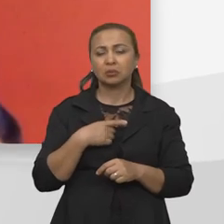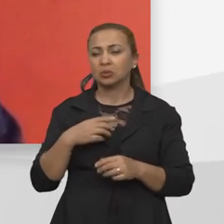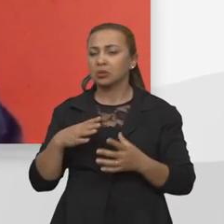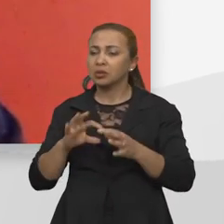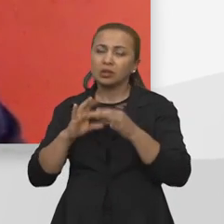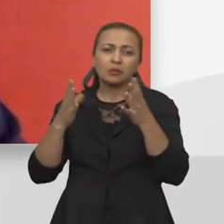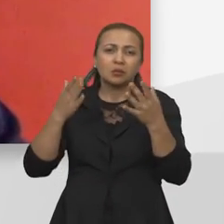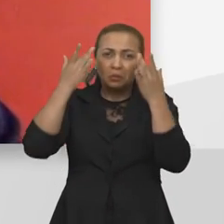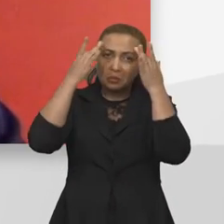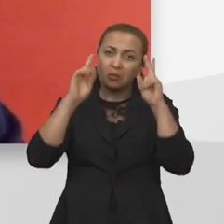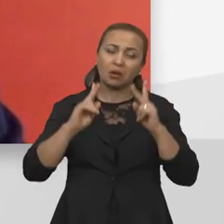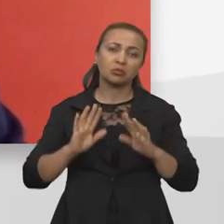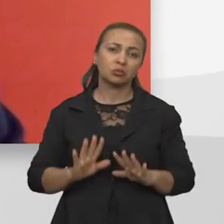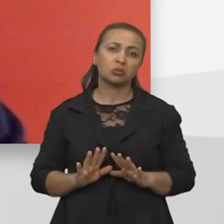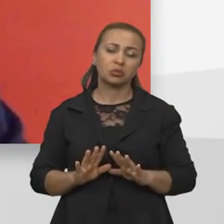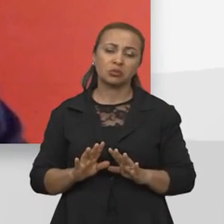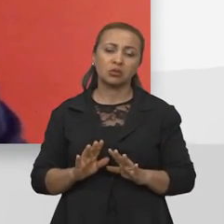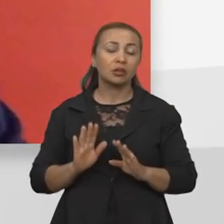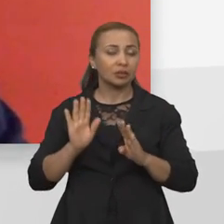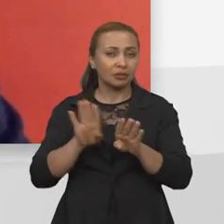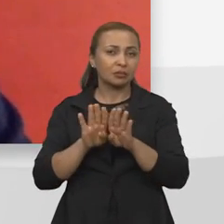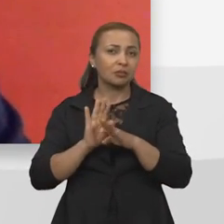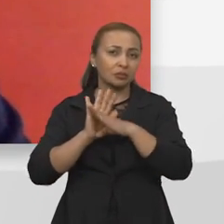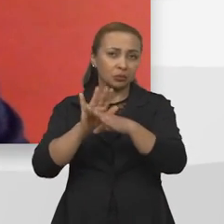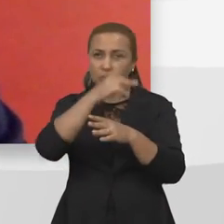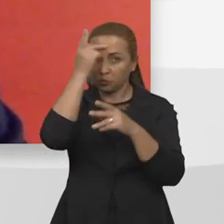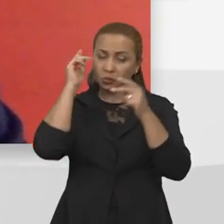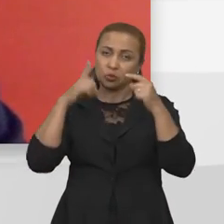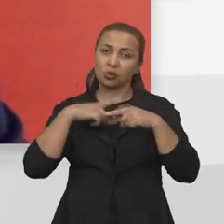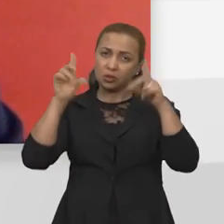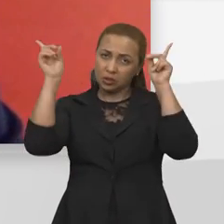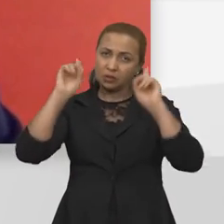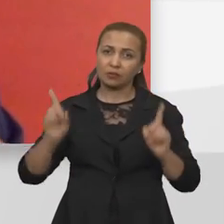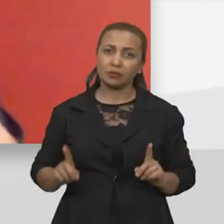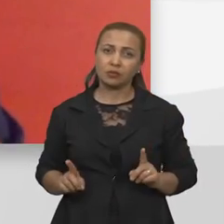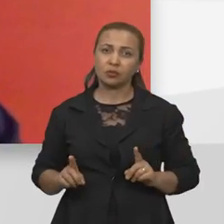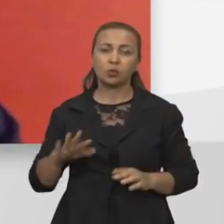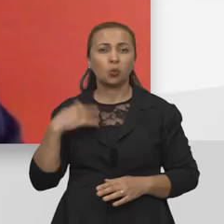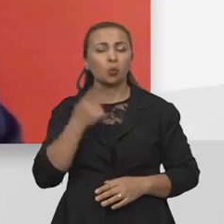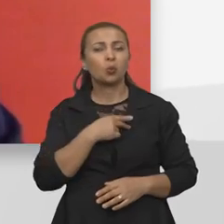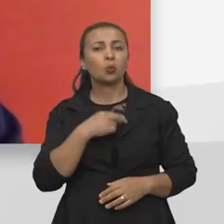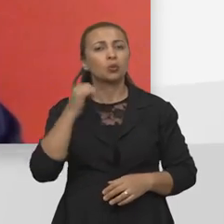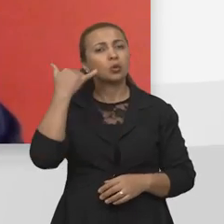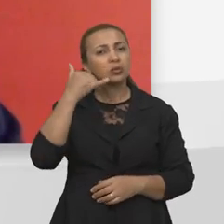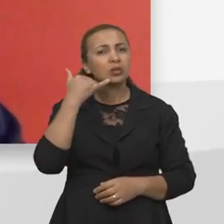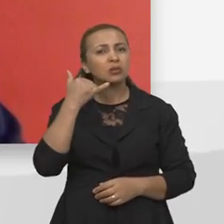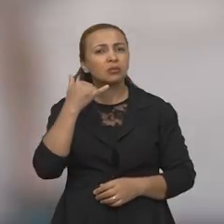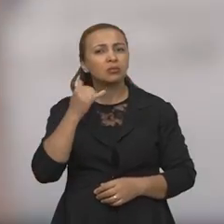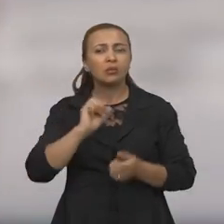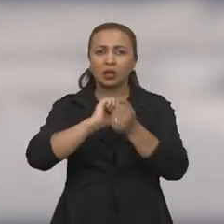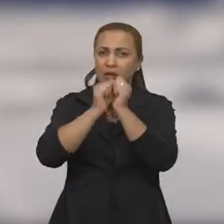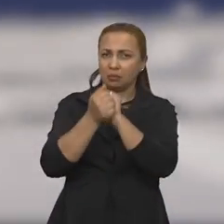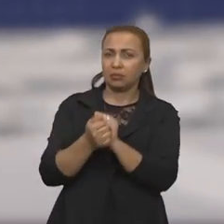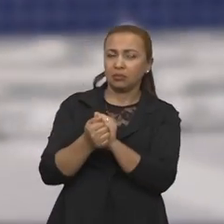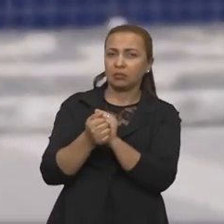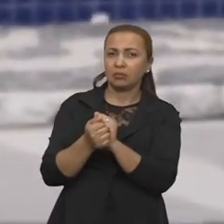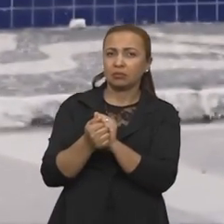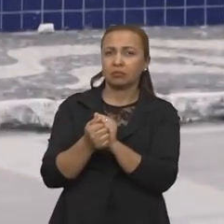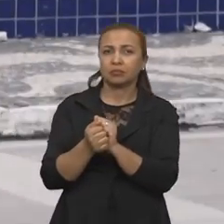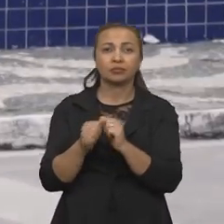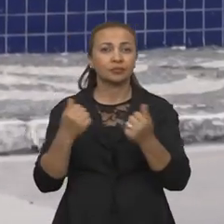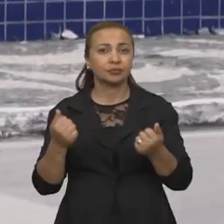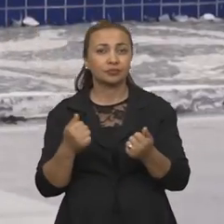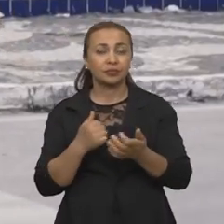ao nosso dispor é adaptado a pessoas com deficiência? O nosso celular é adaptado? Então, vamos